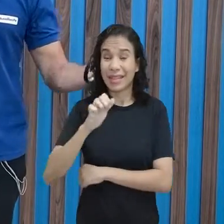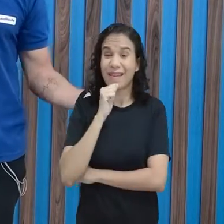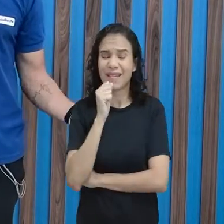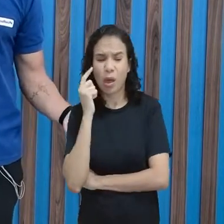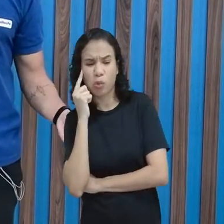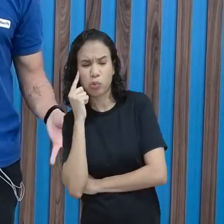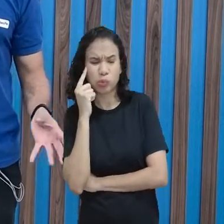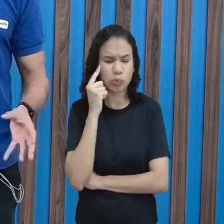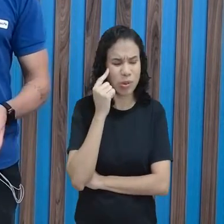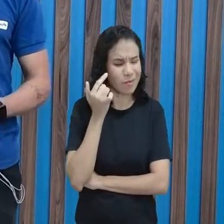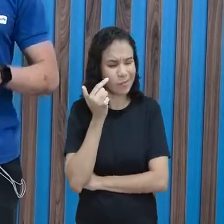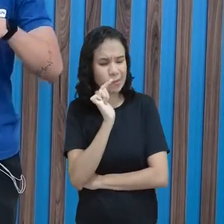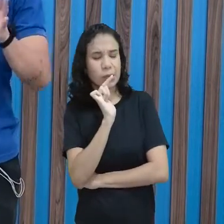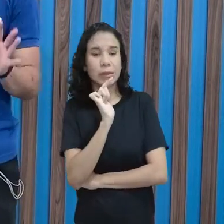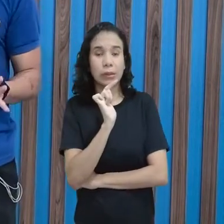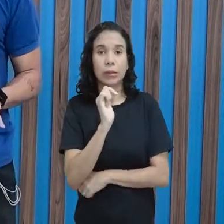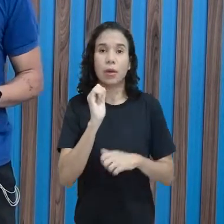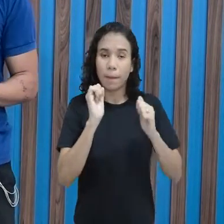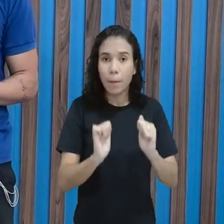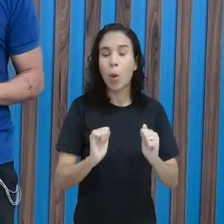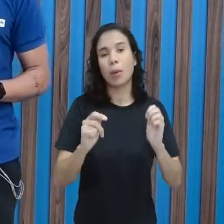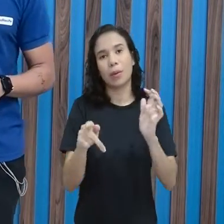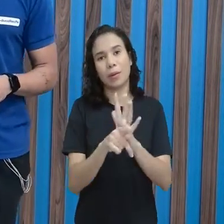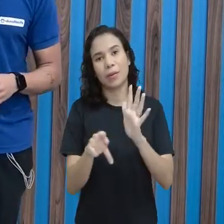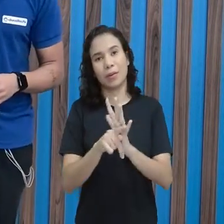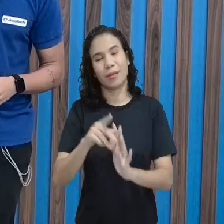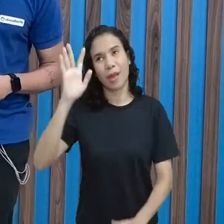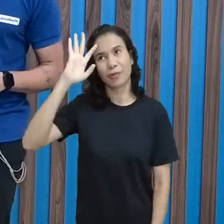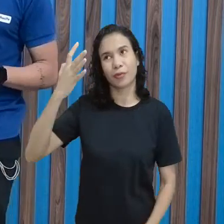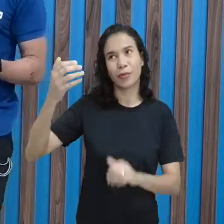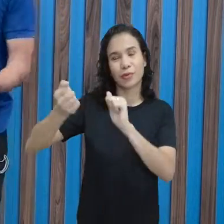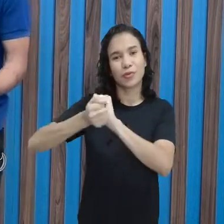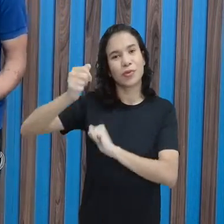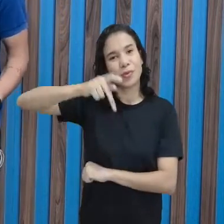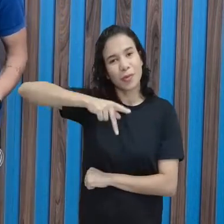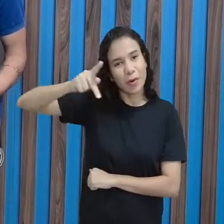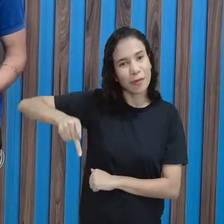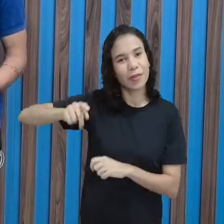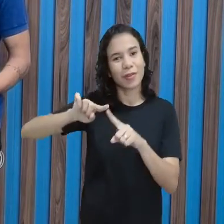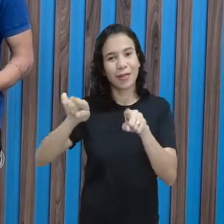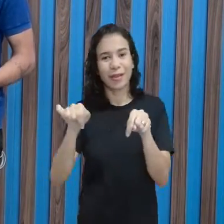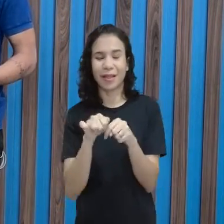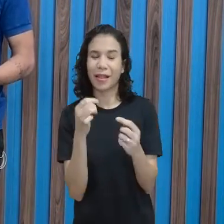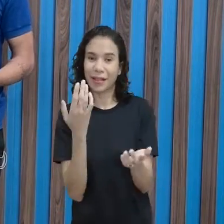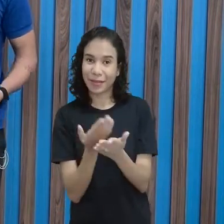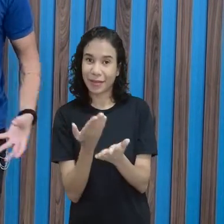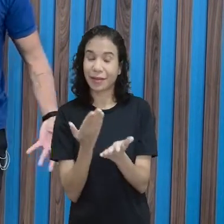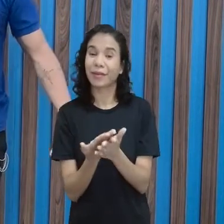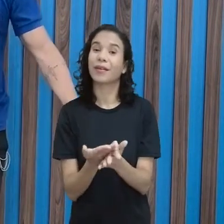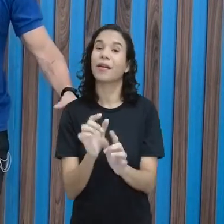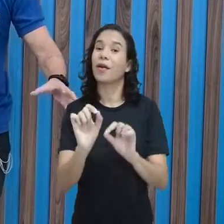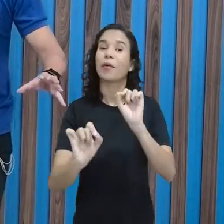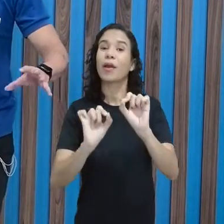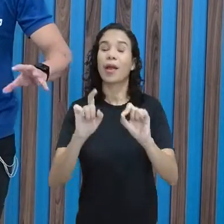conseguir dizer agora, você pode levar dúvida aí para o seu professor ou professora da sala de aula, porque a gente, todo mundo parceiro e